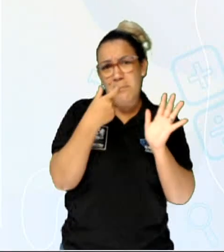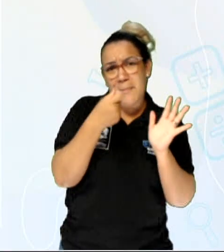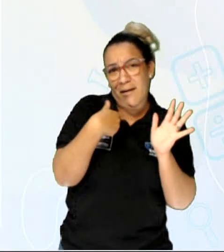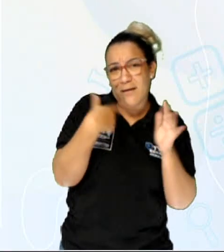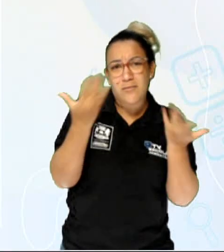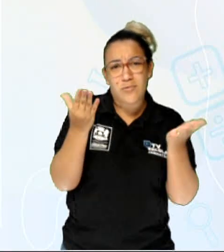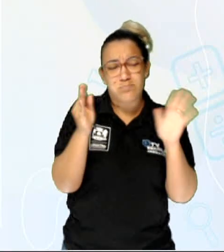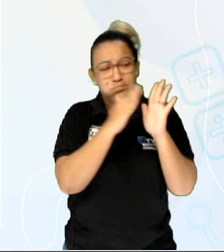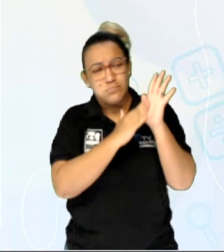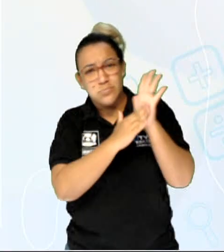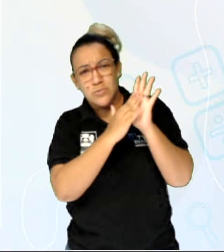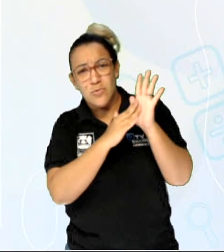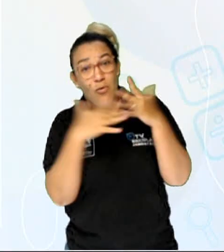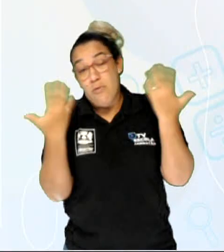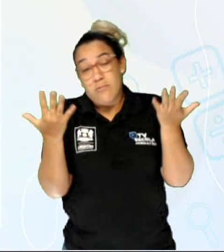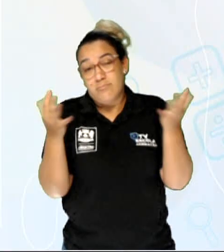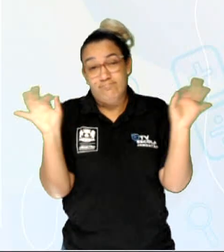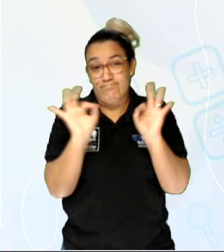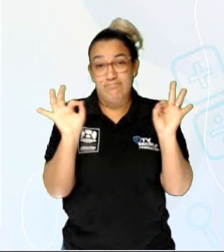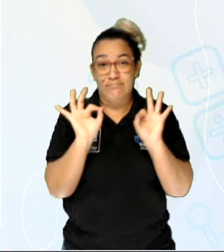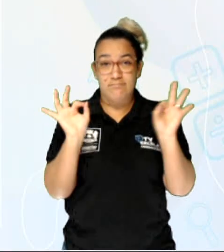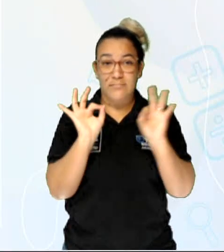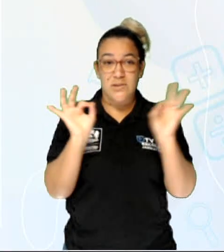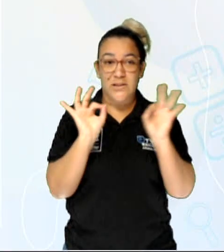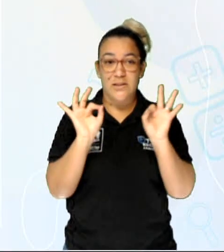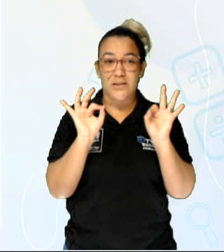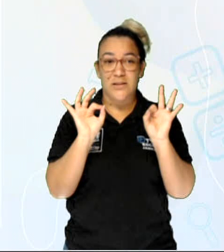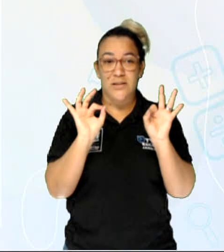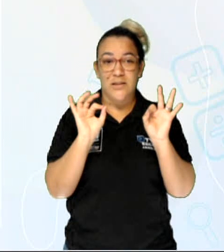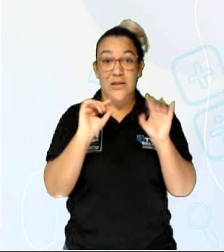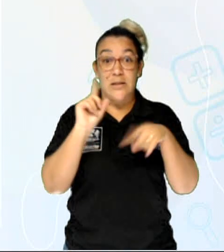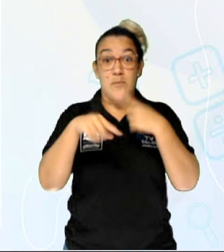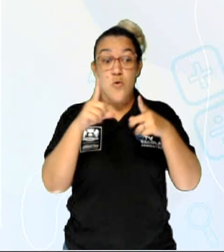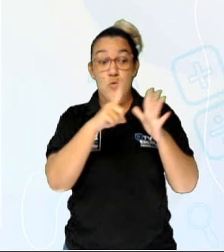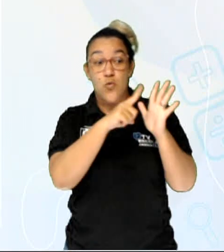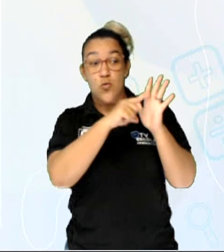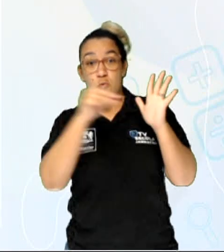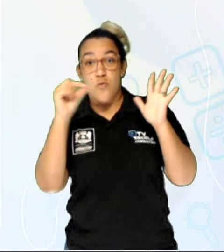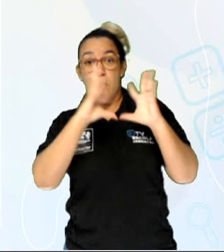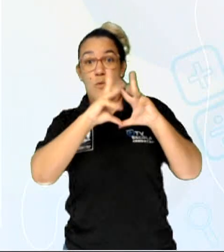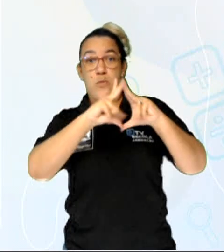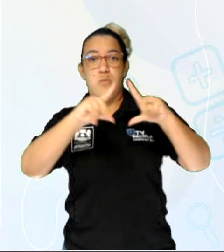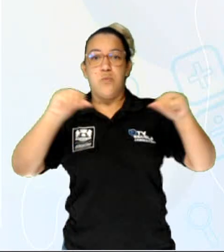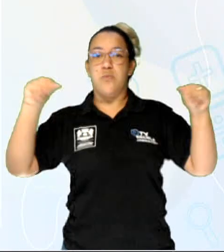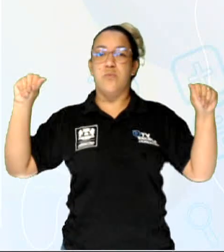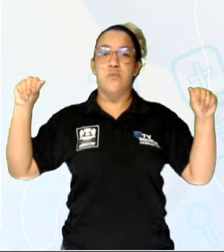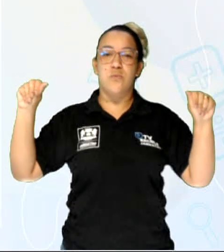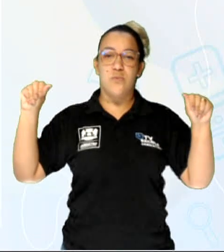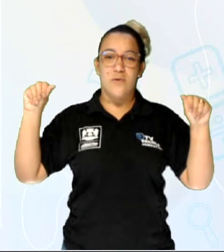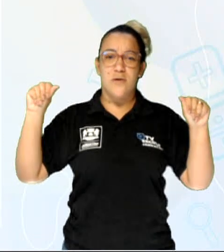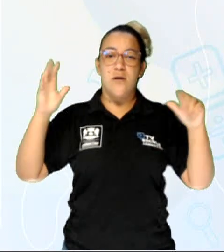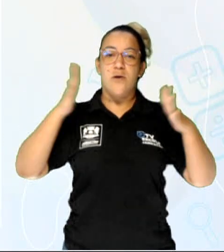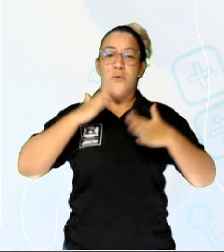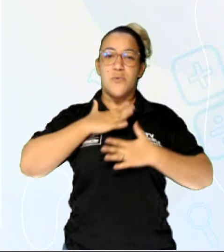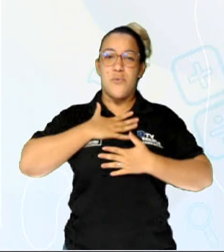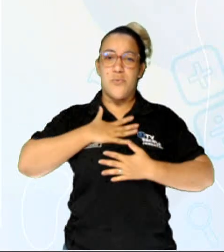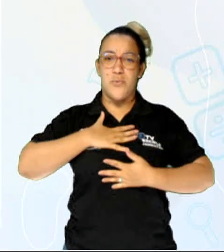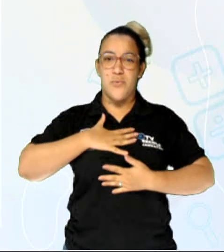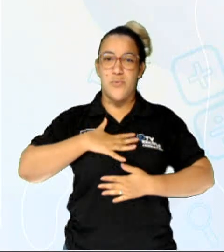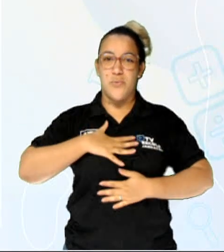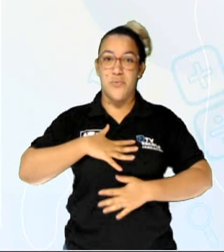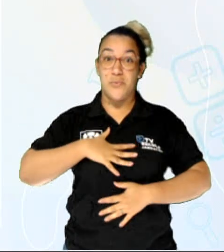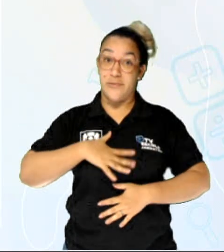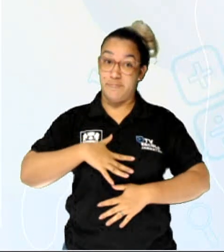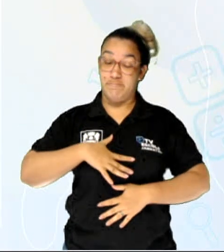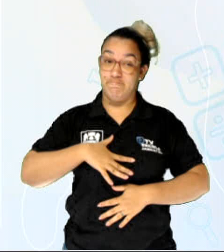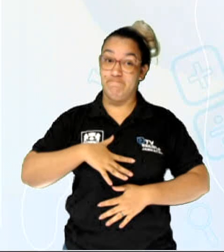pomada, ou não utiliza nada, ela acaba indo embora. Ah, passou. Você fica despreocupado